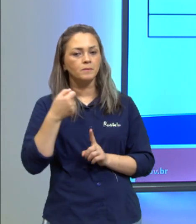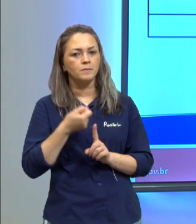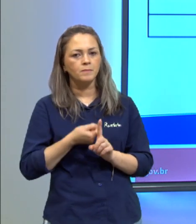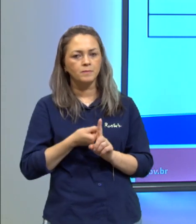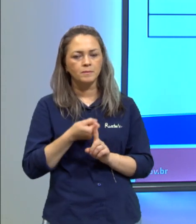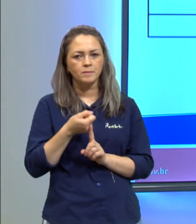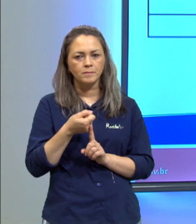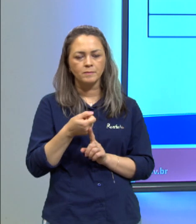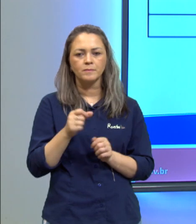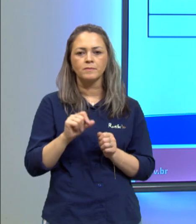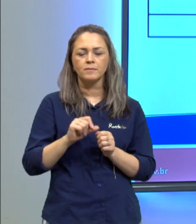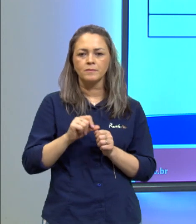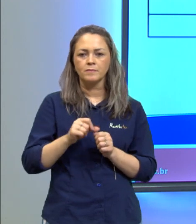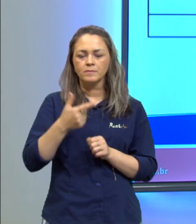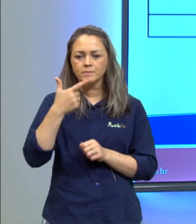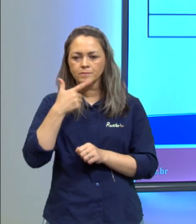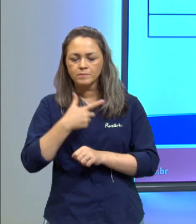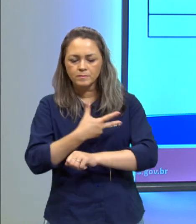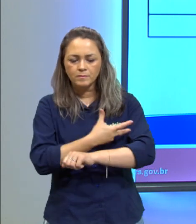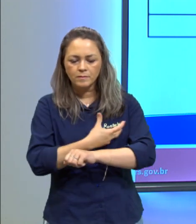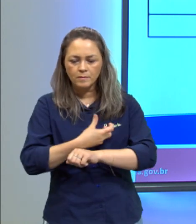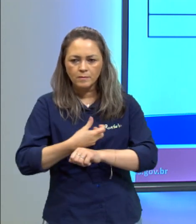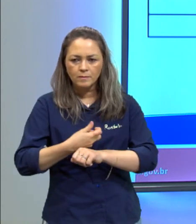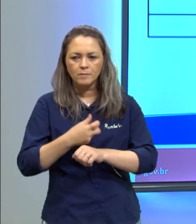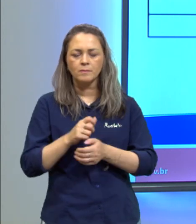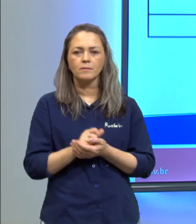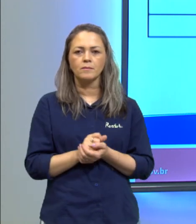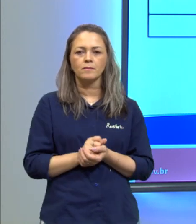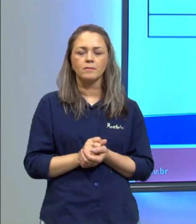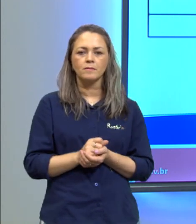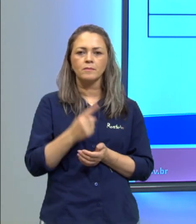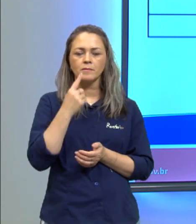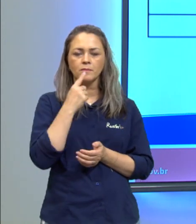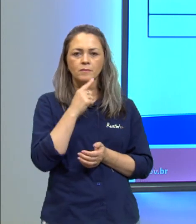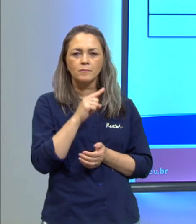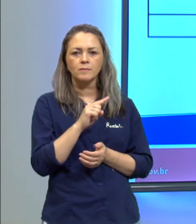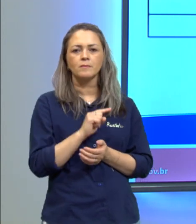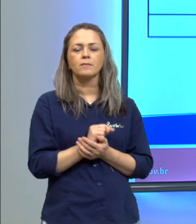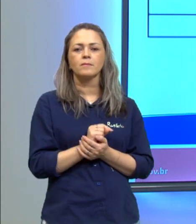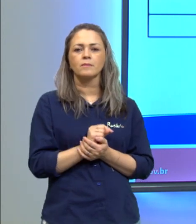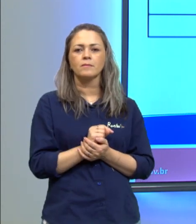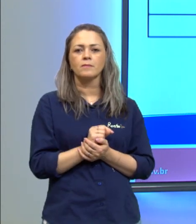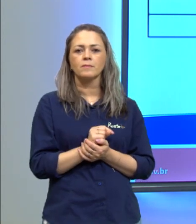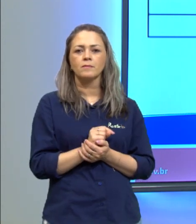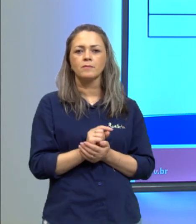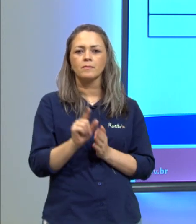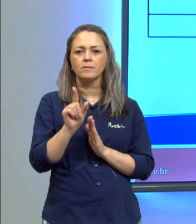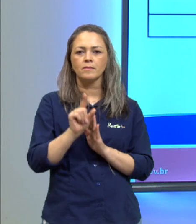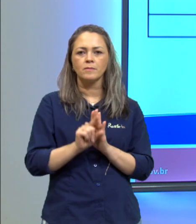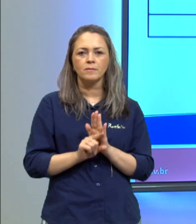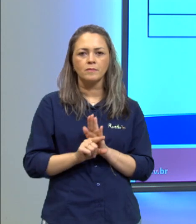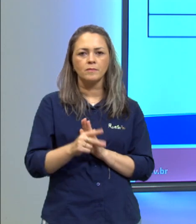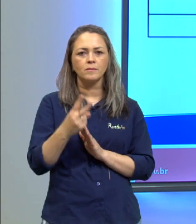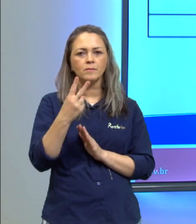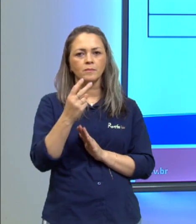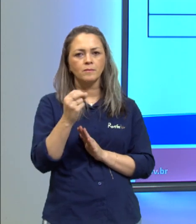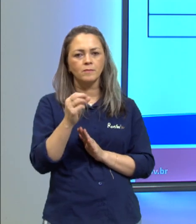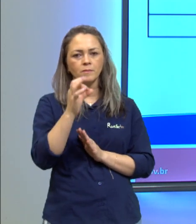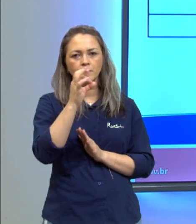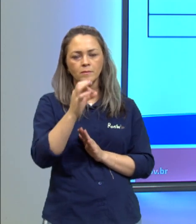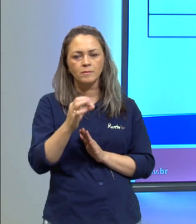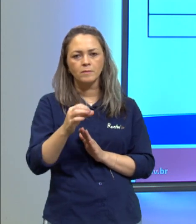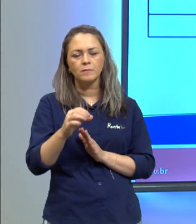realizou o novo exame e constatou uma redução de mais 20%